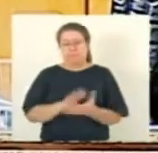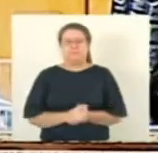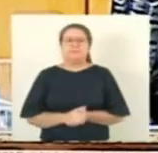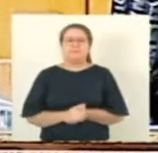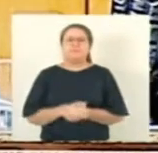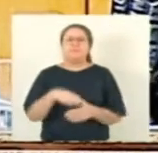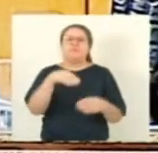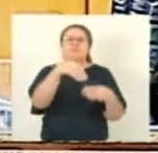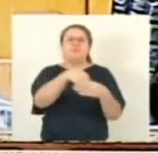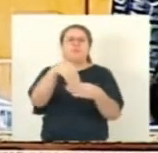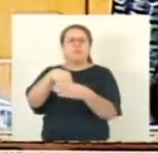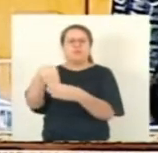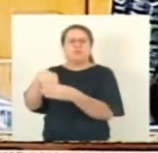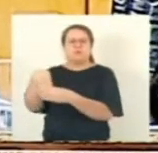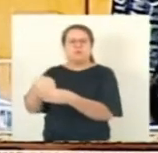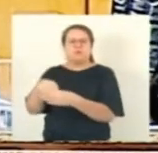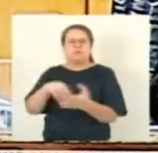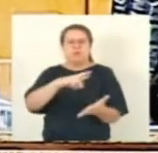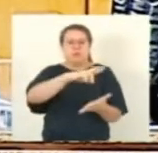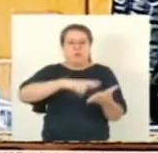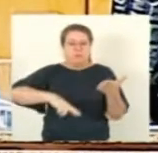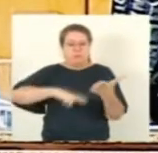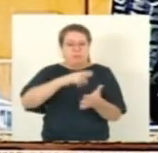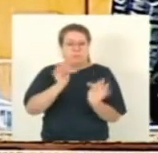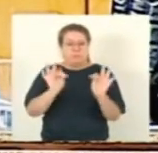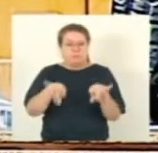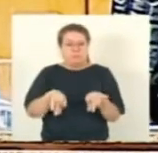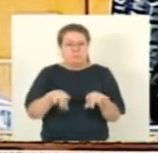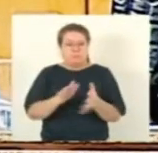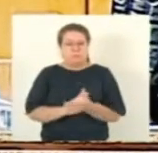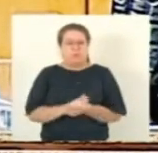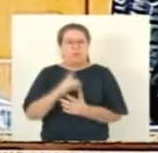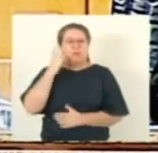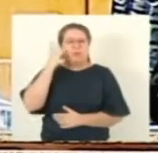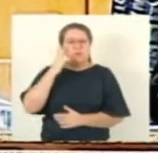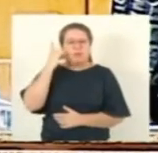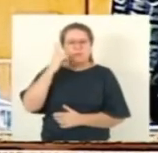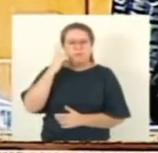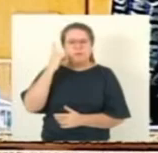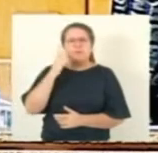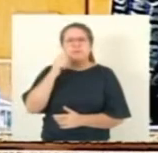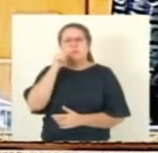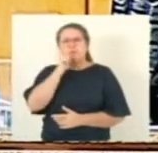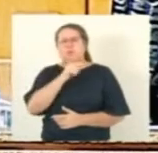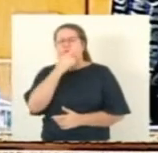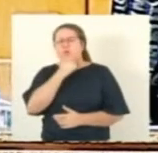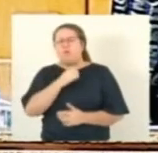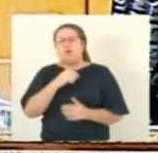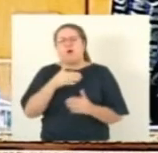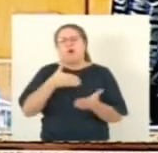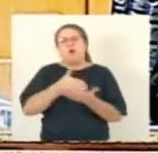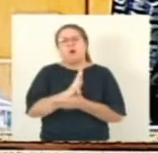em votação a redação final os deputados e as deputadas com a própria permanência como estão os contratos